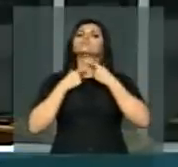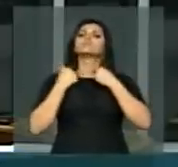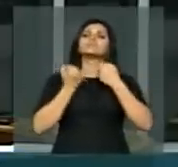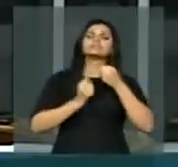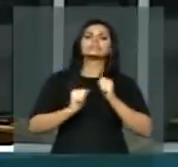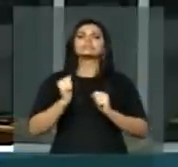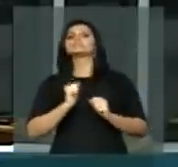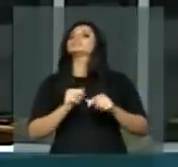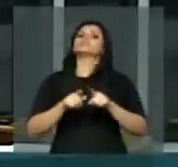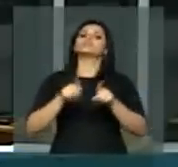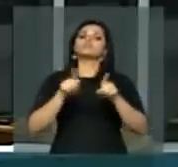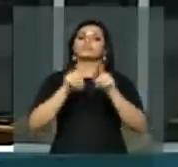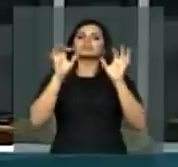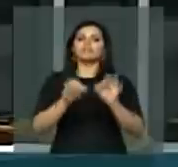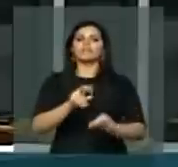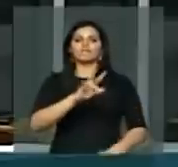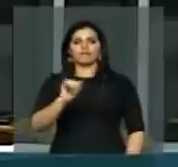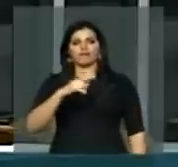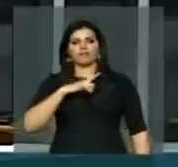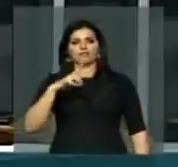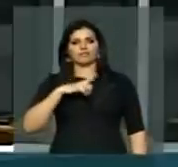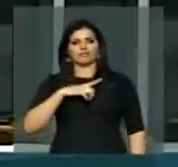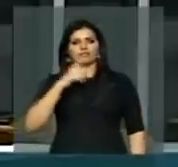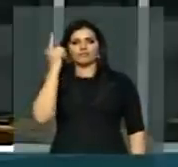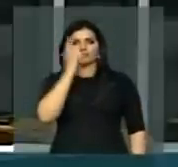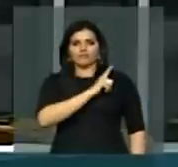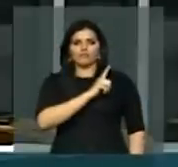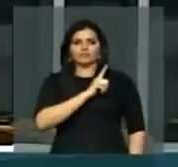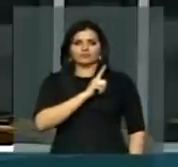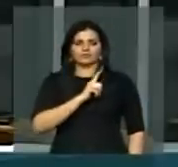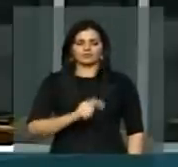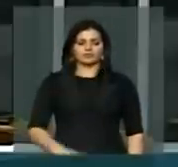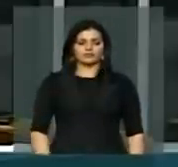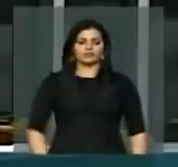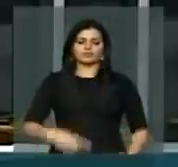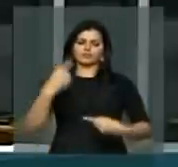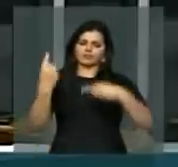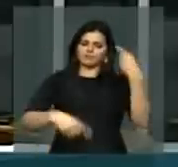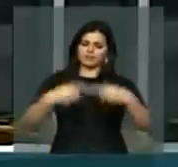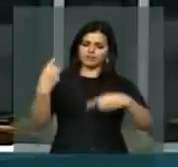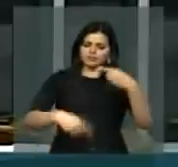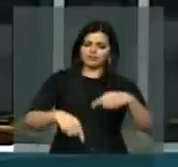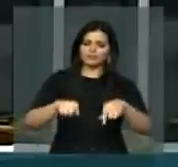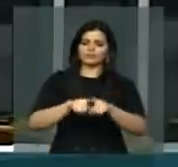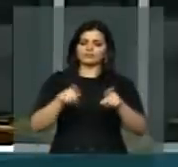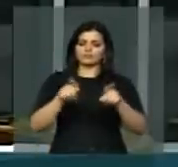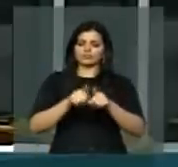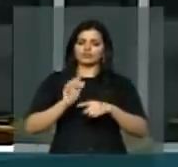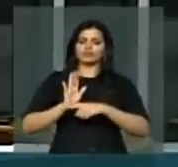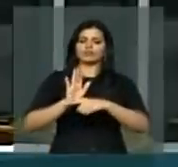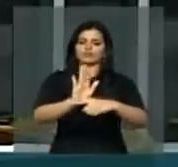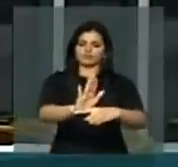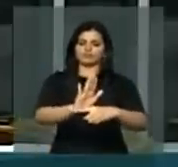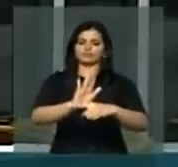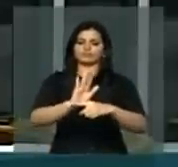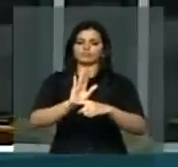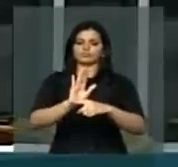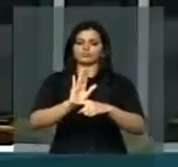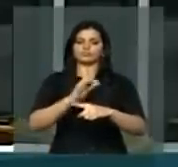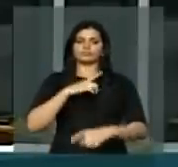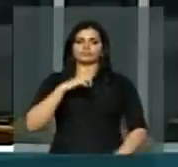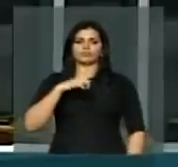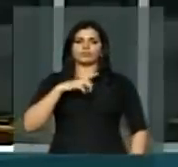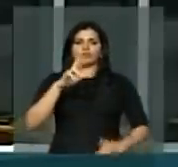anelos, e certamente haverá de ser um grande debatedor, um grande contribuidor junto